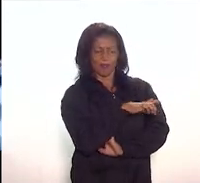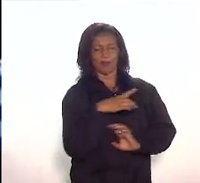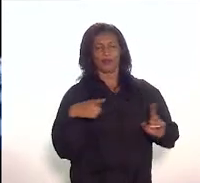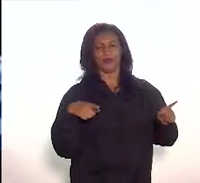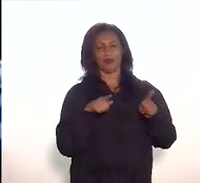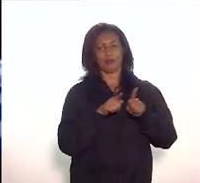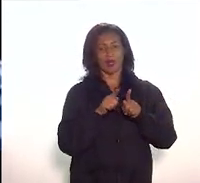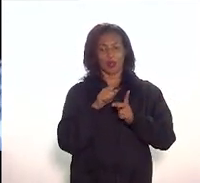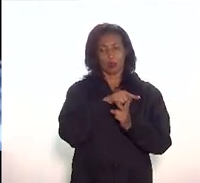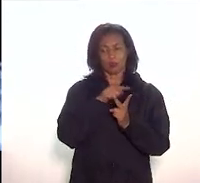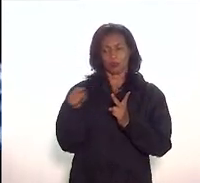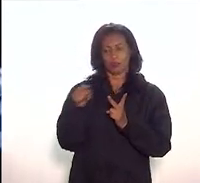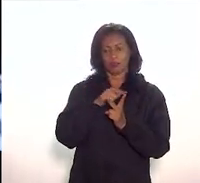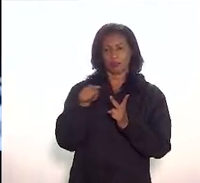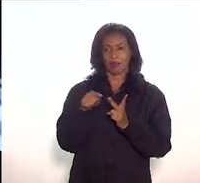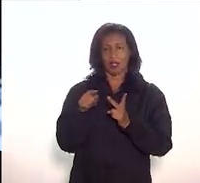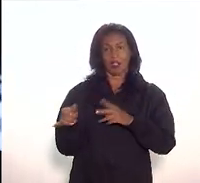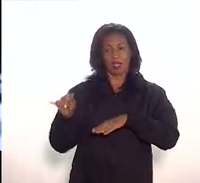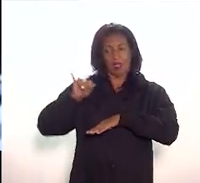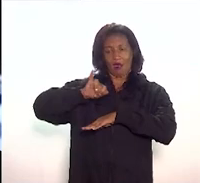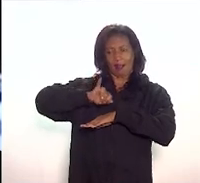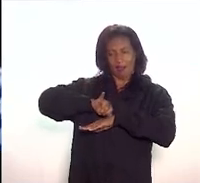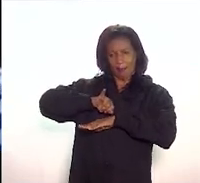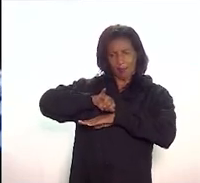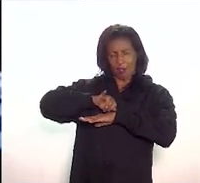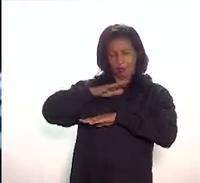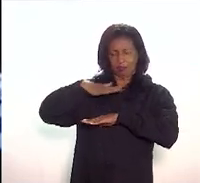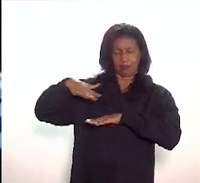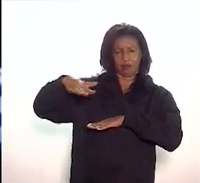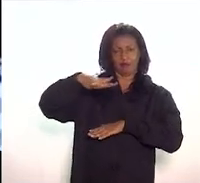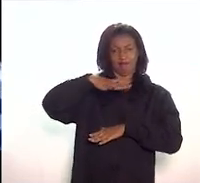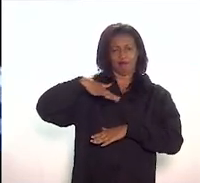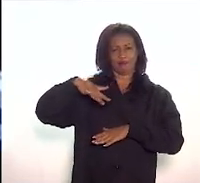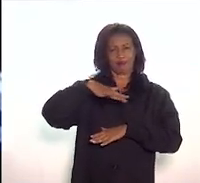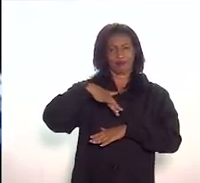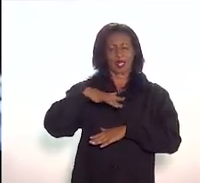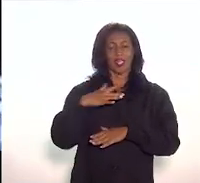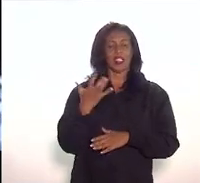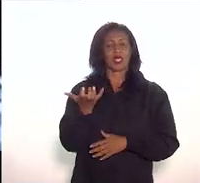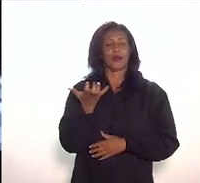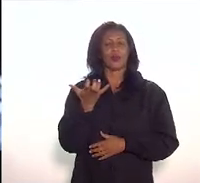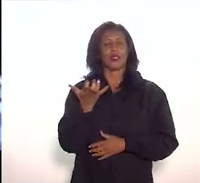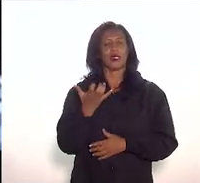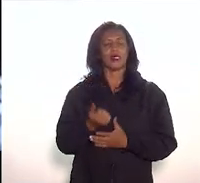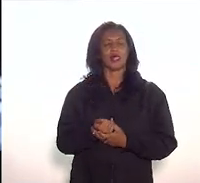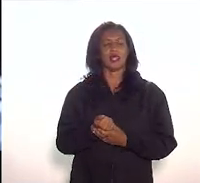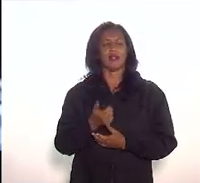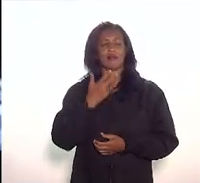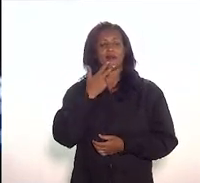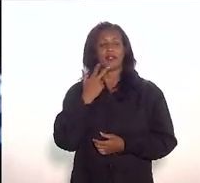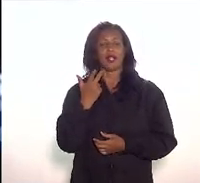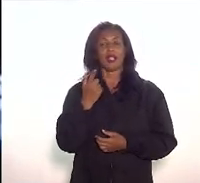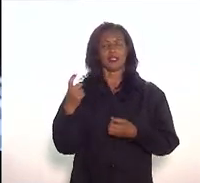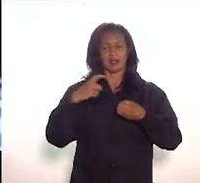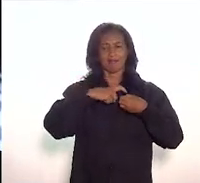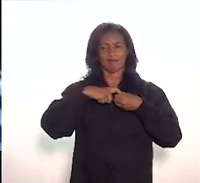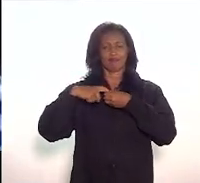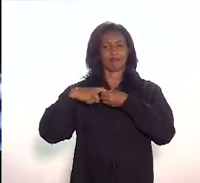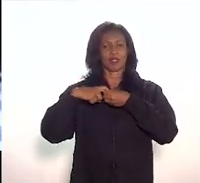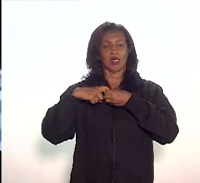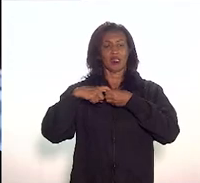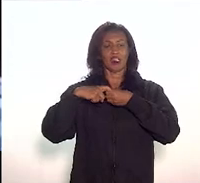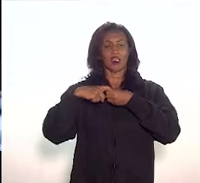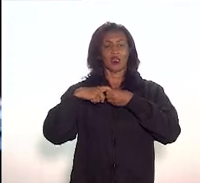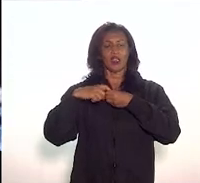da capital fluminense. Então, eu gostaria de ressaltar isso como essa parceria, a